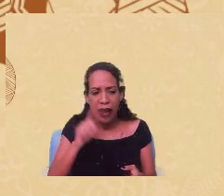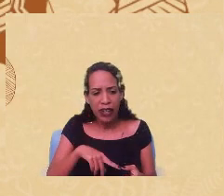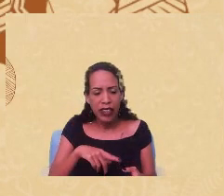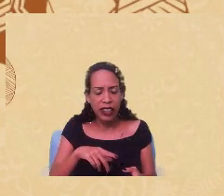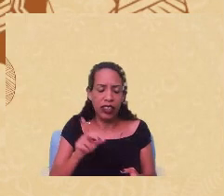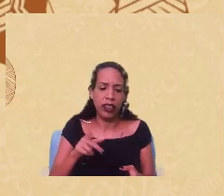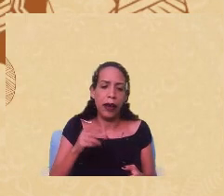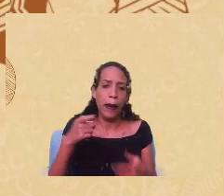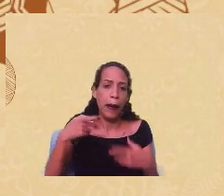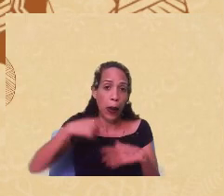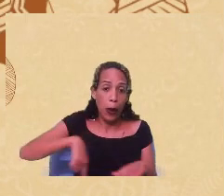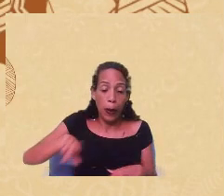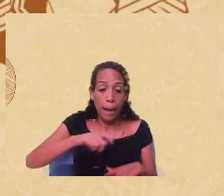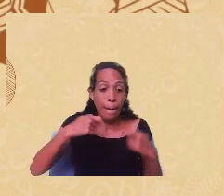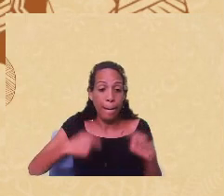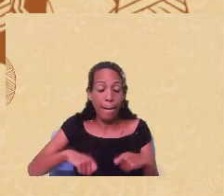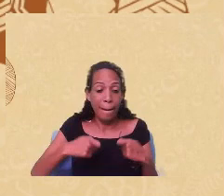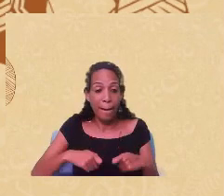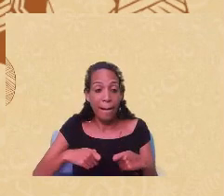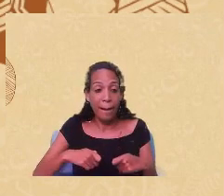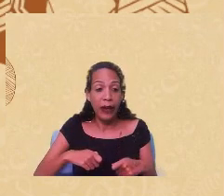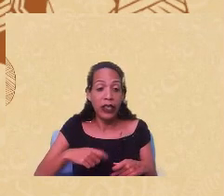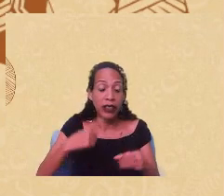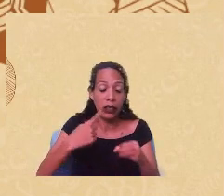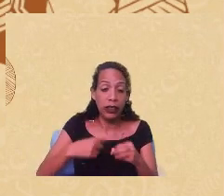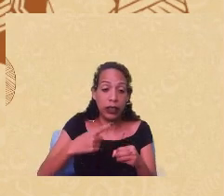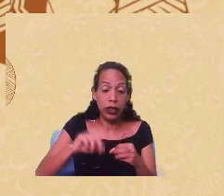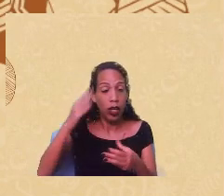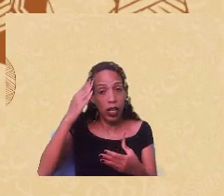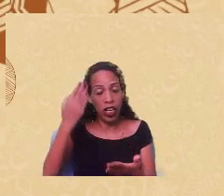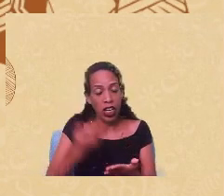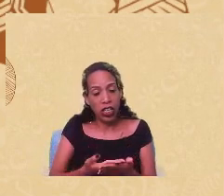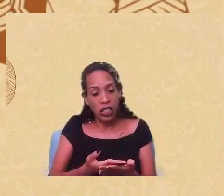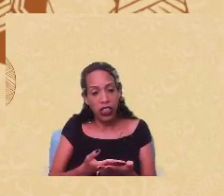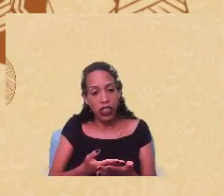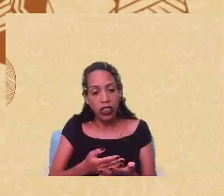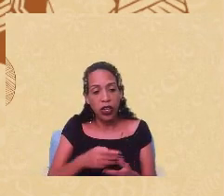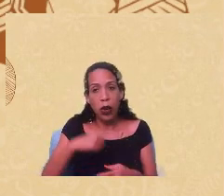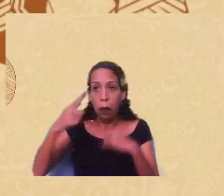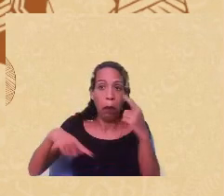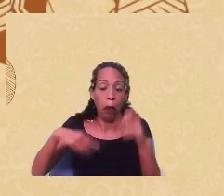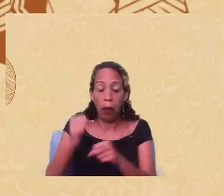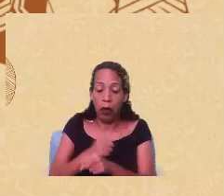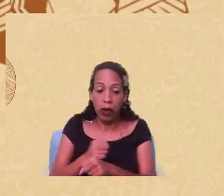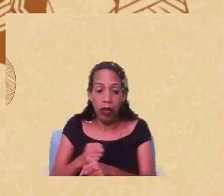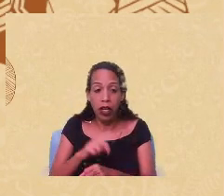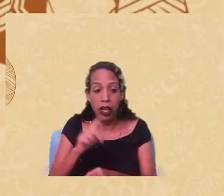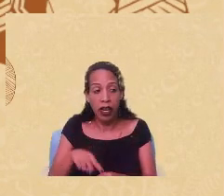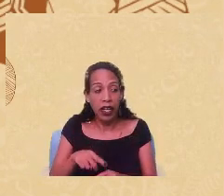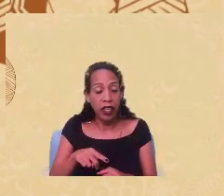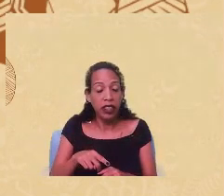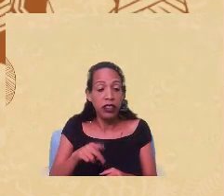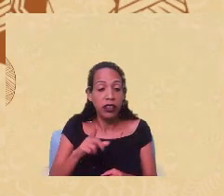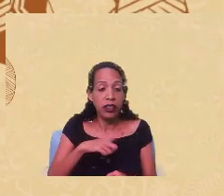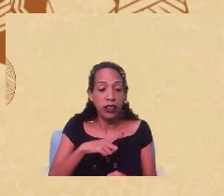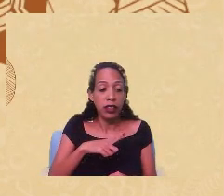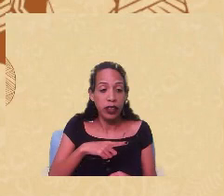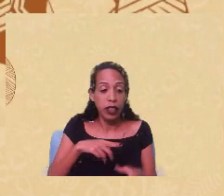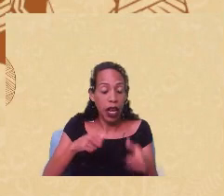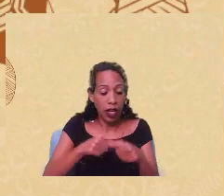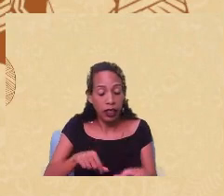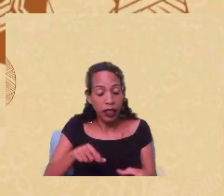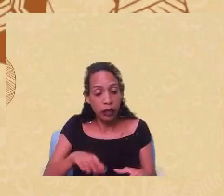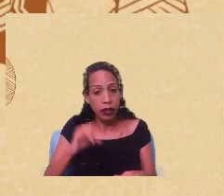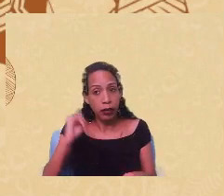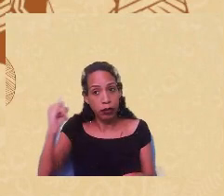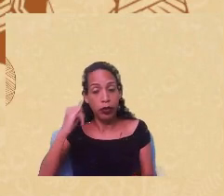a gente precisa o Estado está aí não acredito que vai ser dissolvido nos próximos anos e essa institucionalidade assim como aqui é importante